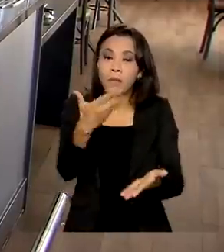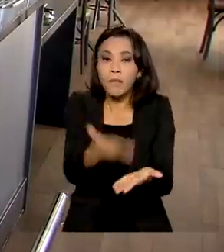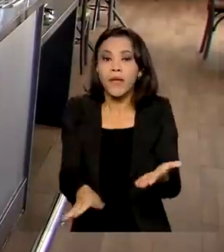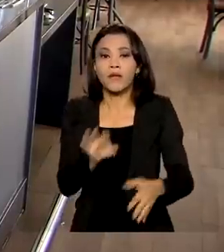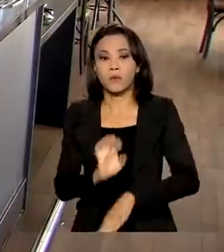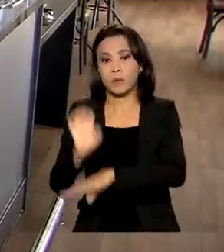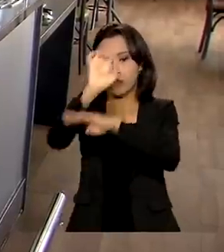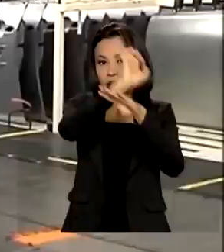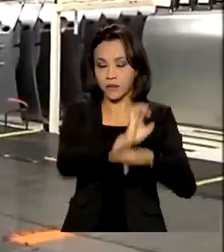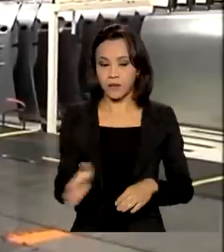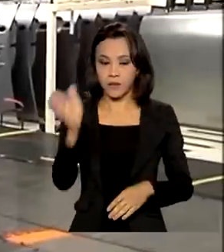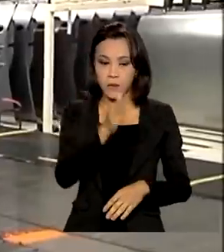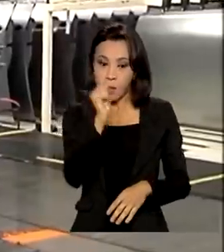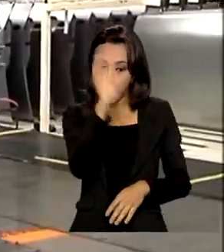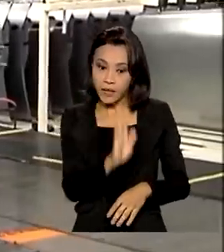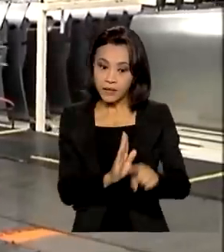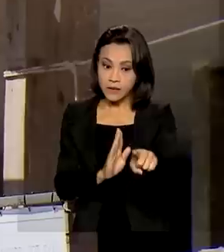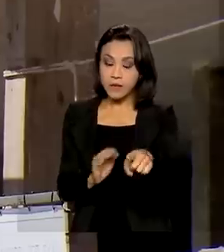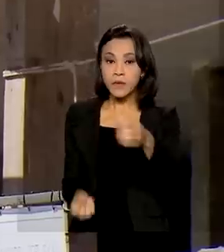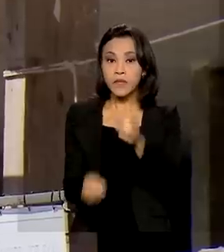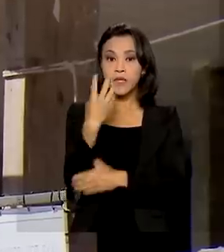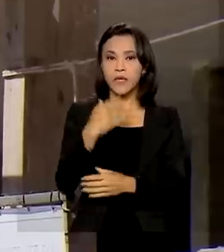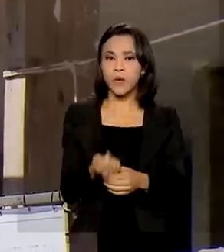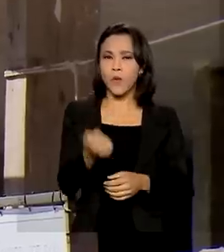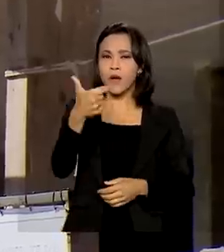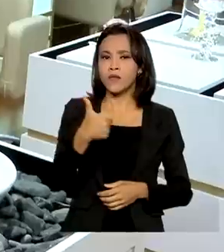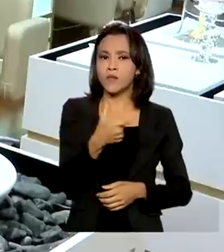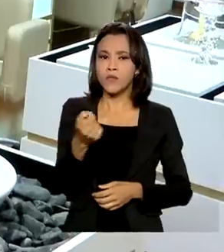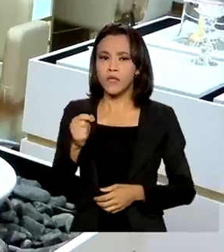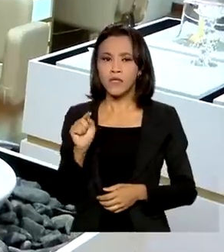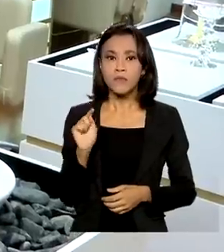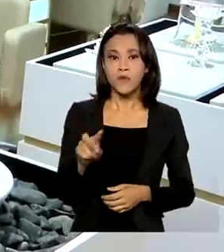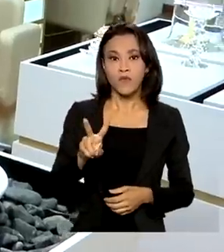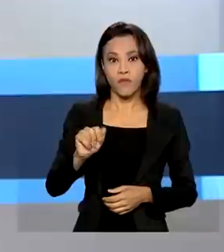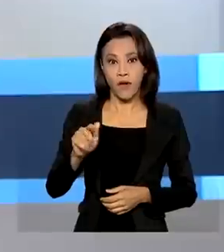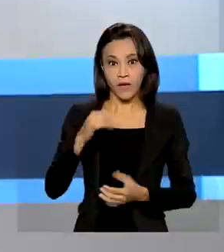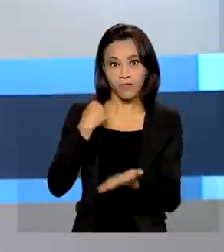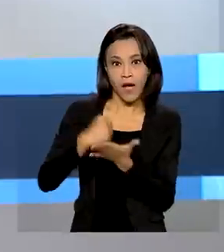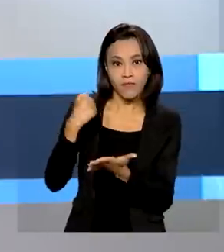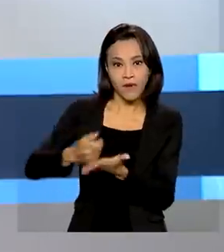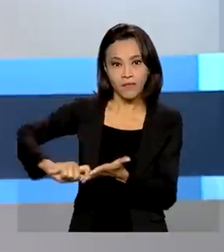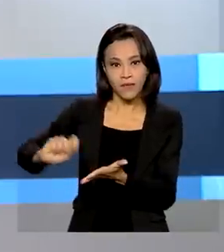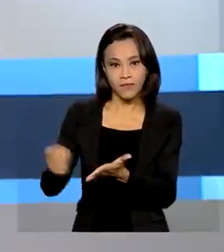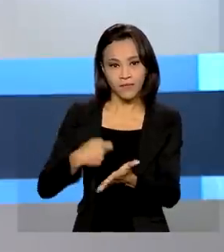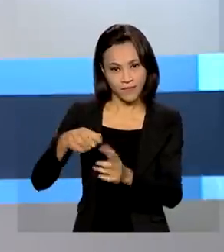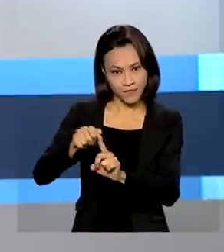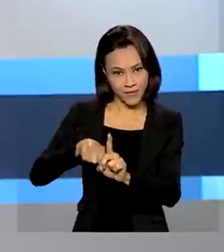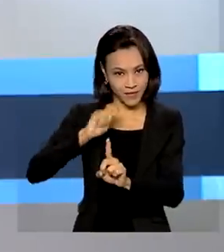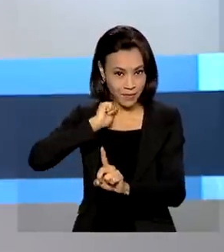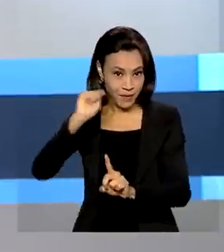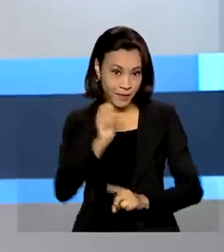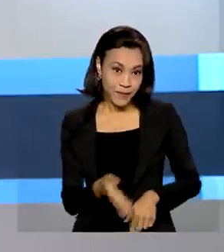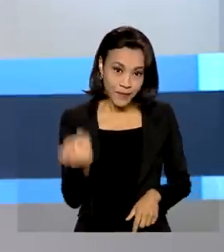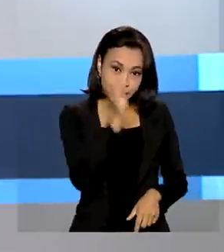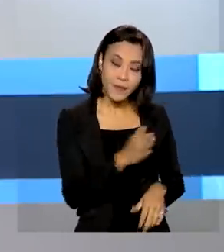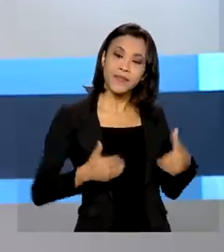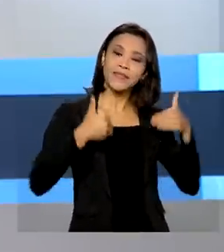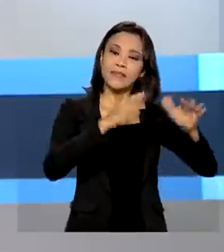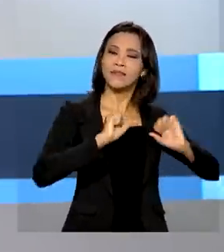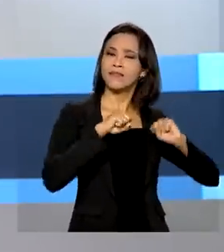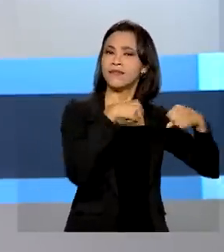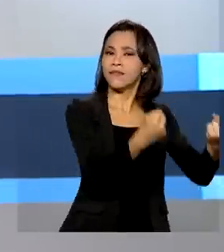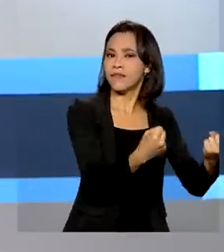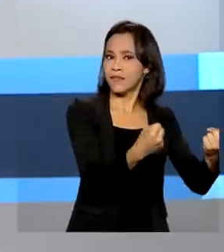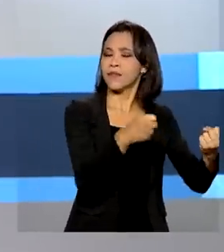cria quase 200 mil vagas com carteira assinada em abril. Ministério da Defesa e Forças Armadas prestam